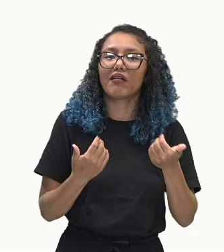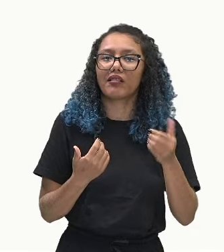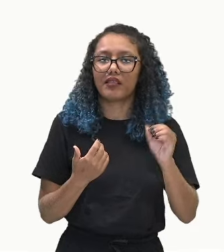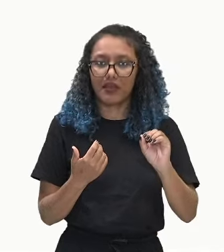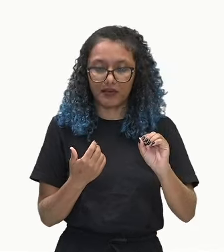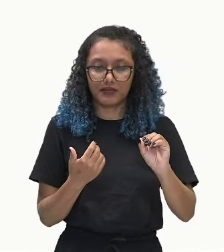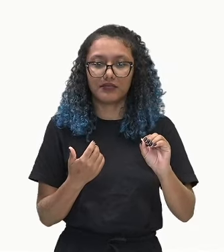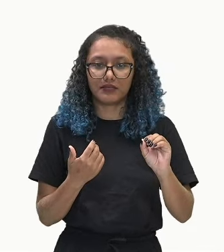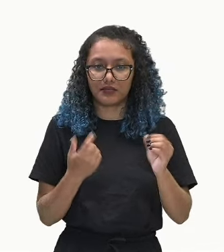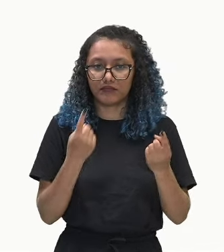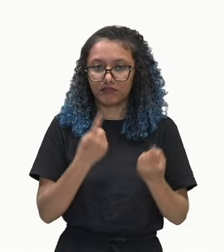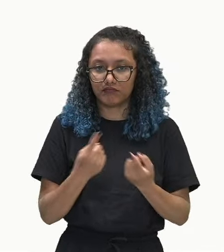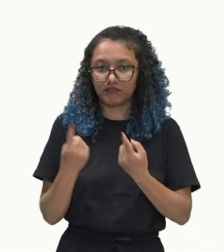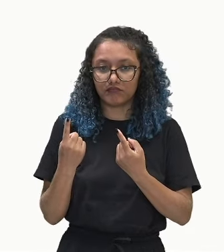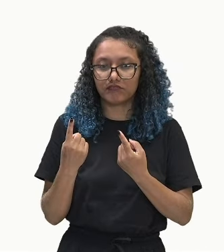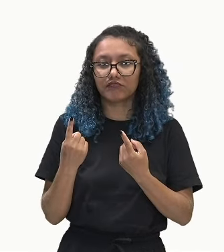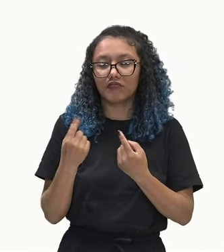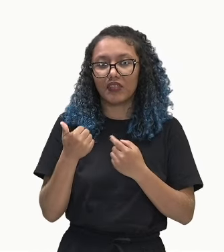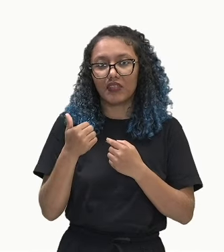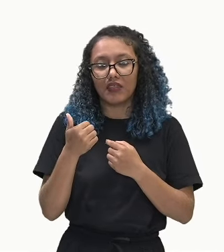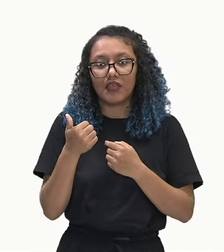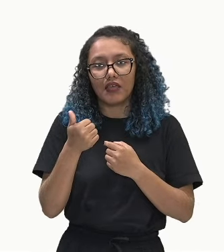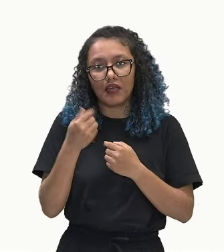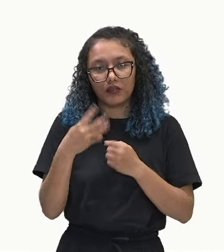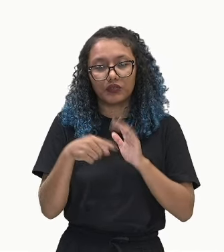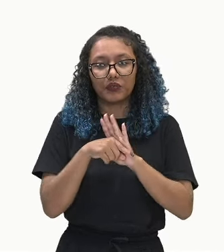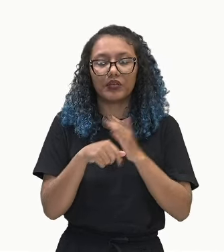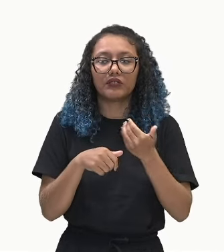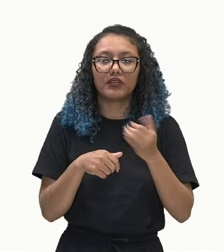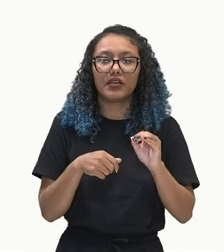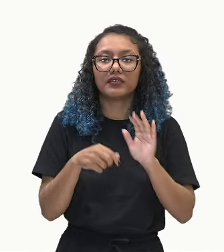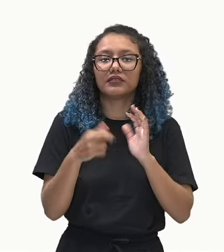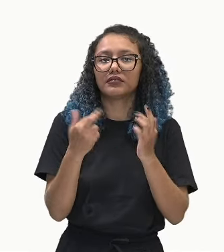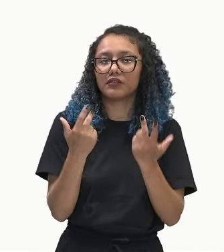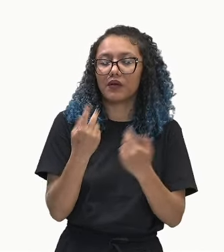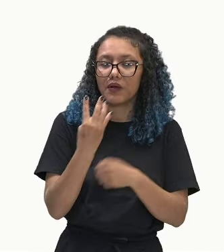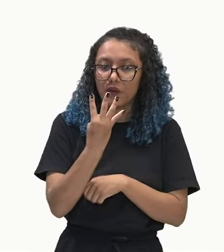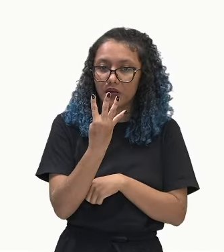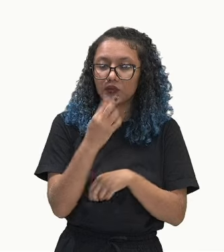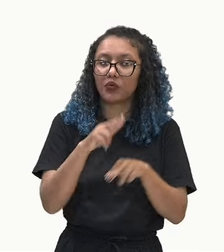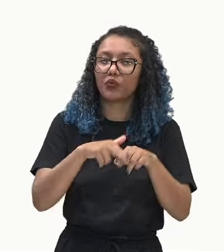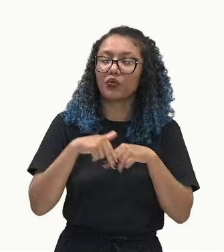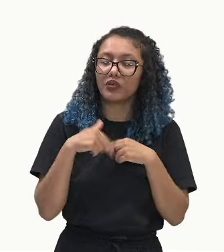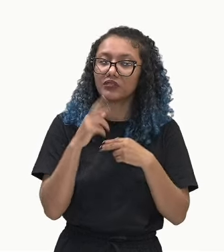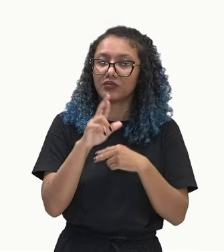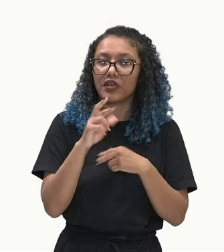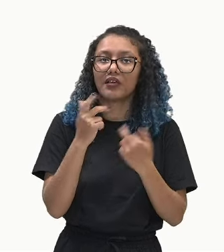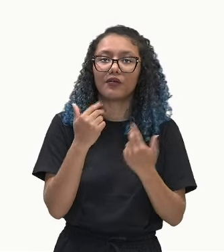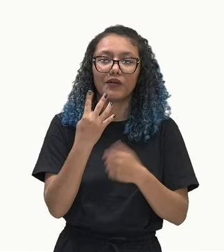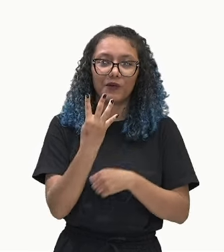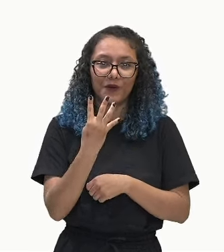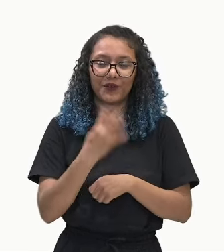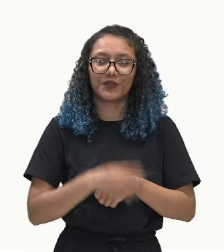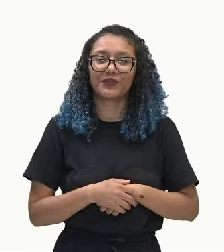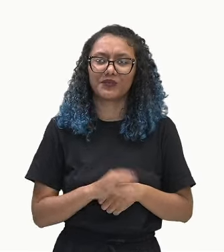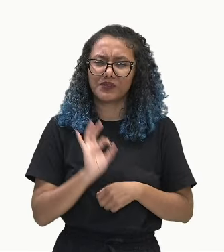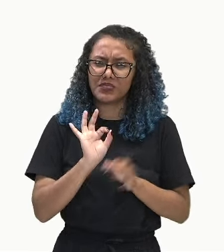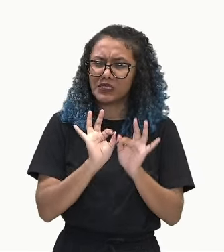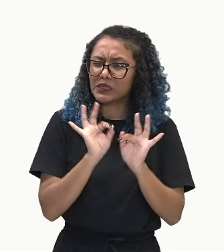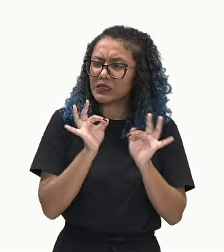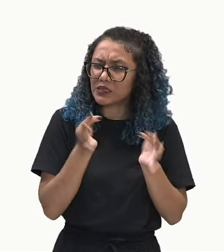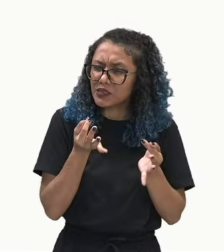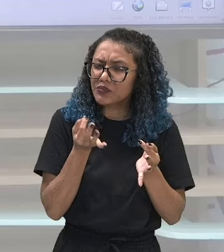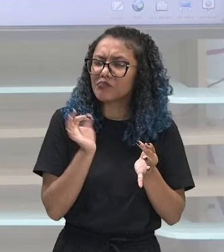menos 10, 4. Por isso que a razão dessa PA é igual. Bem simples, né?